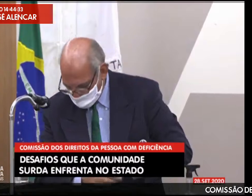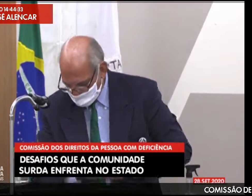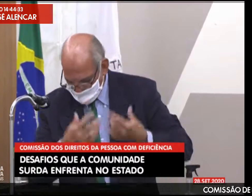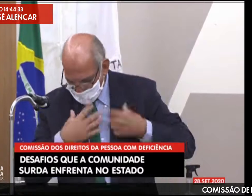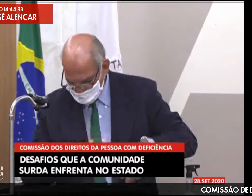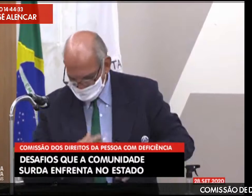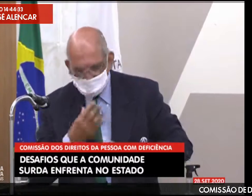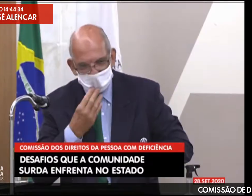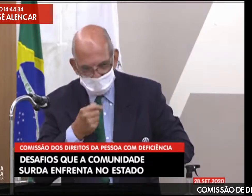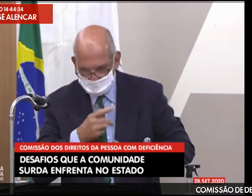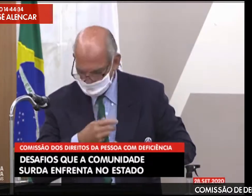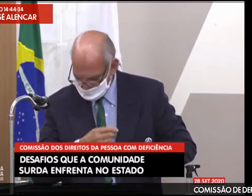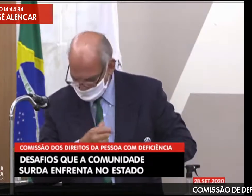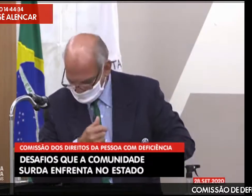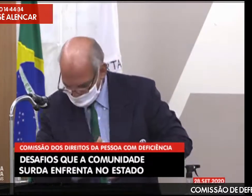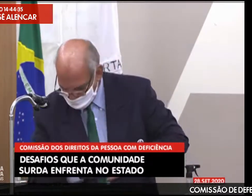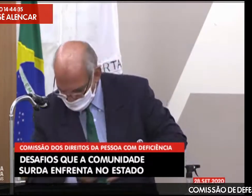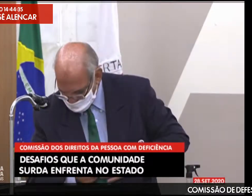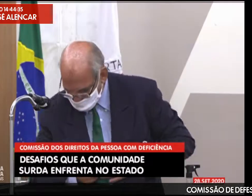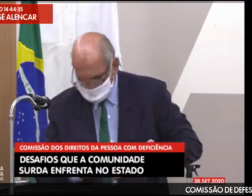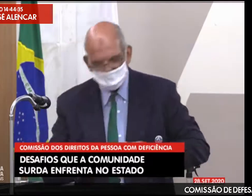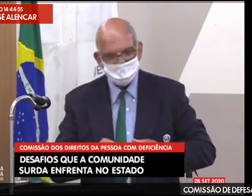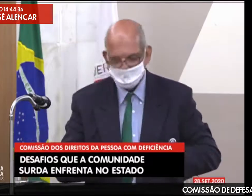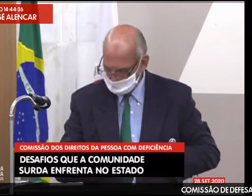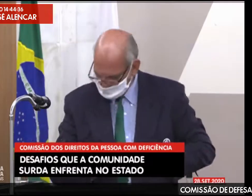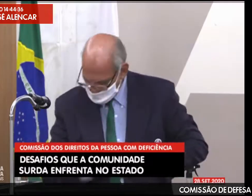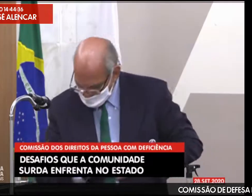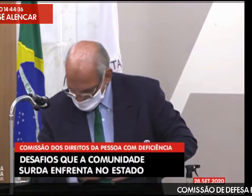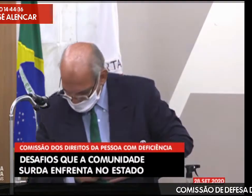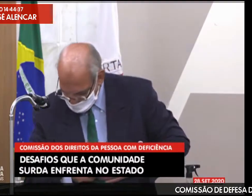Sociedade Brasileira de Surdos. Desculpa.